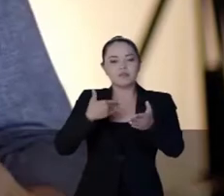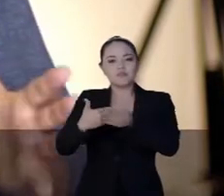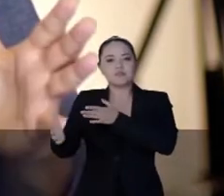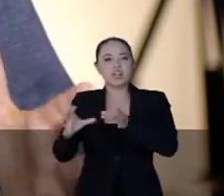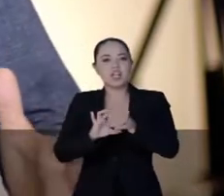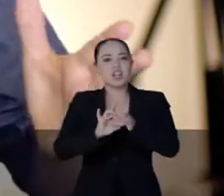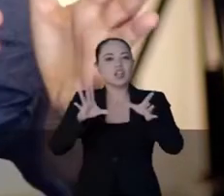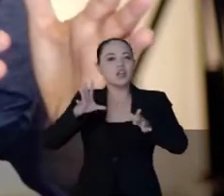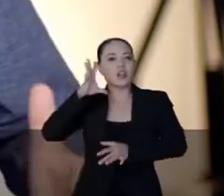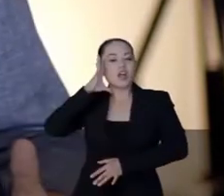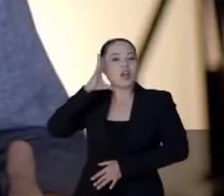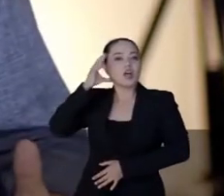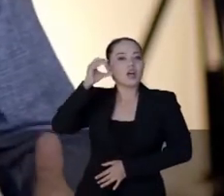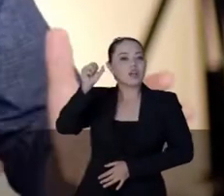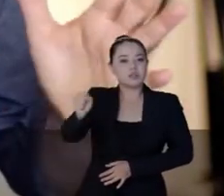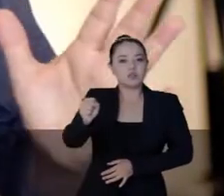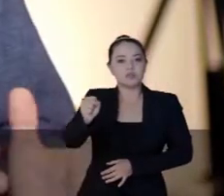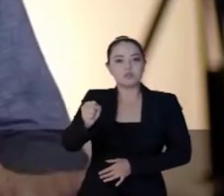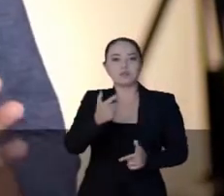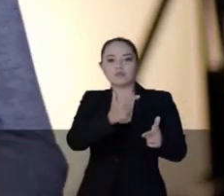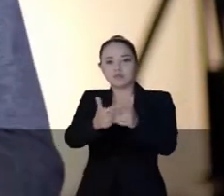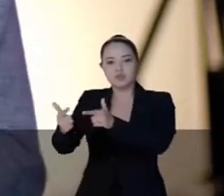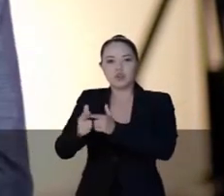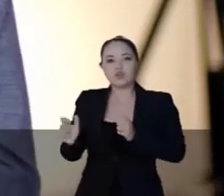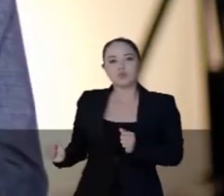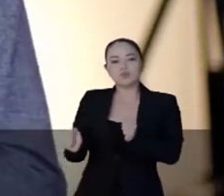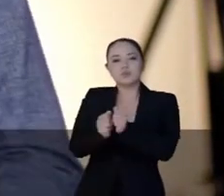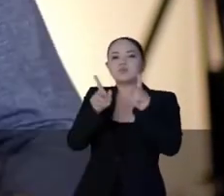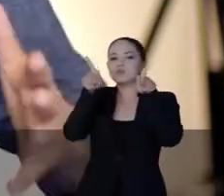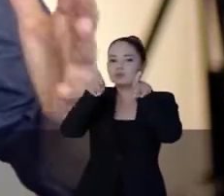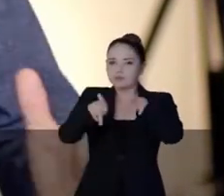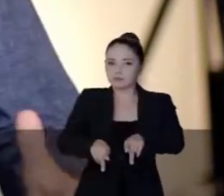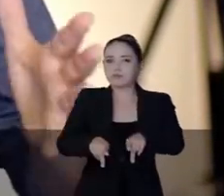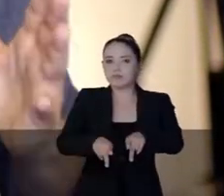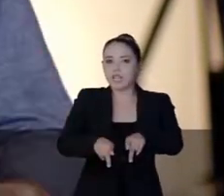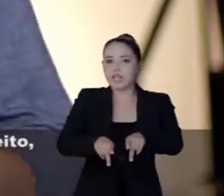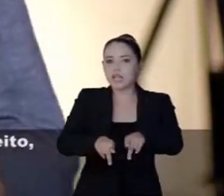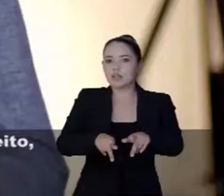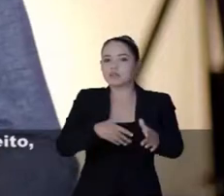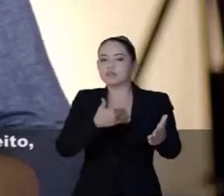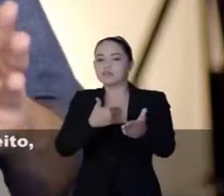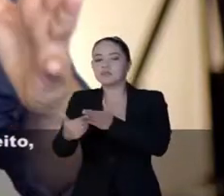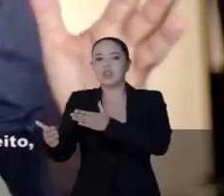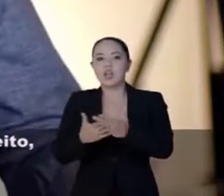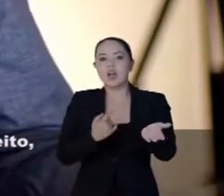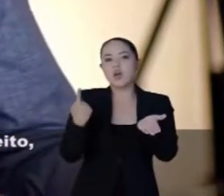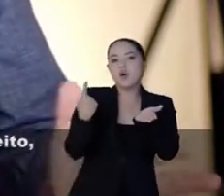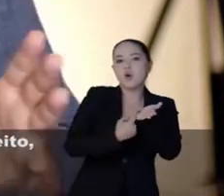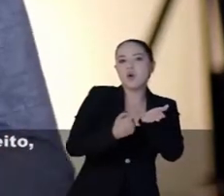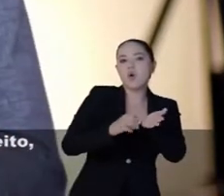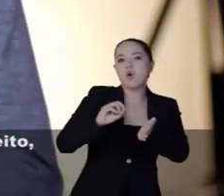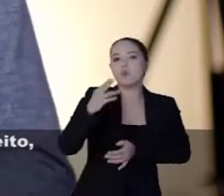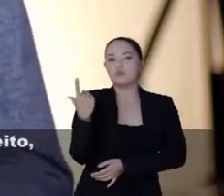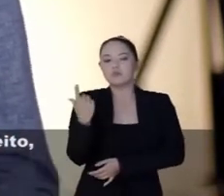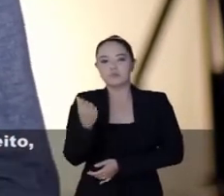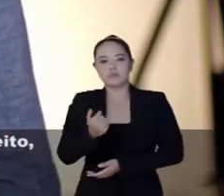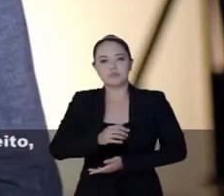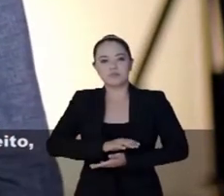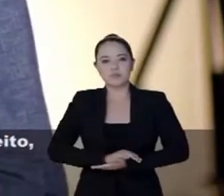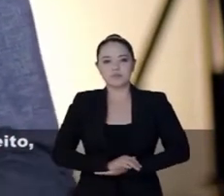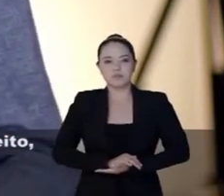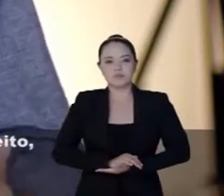Independência para tomar as decisões ao lado da nossa gente, sem qualquer tipo de acordo ou